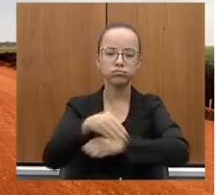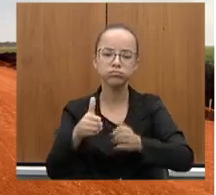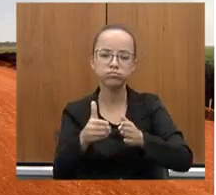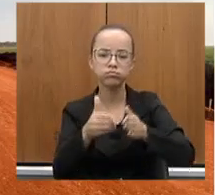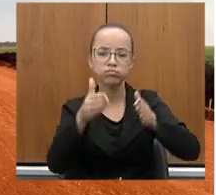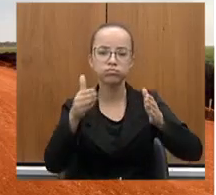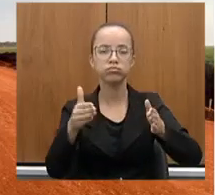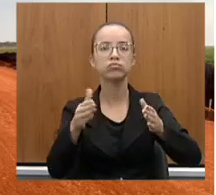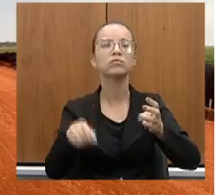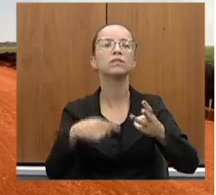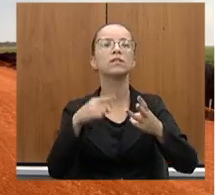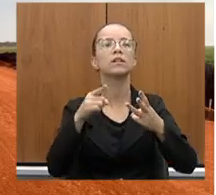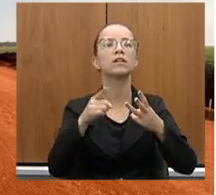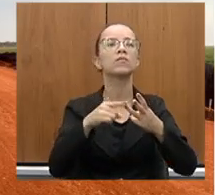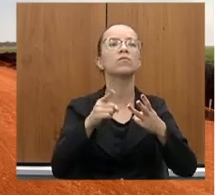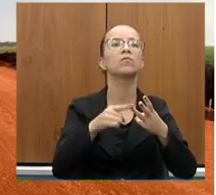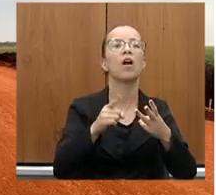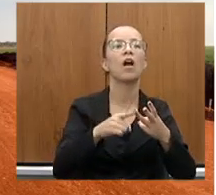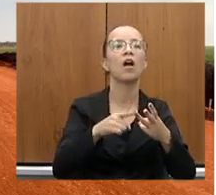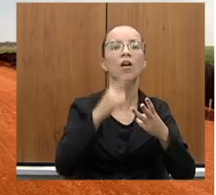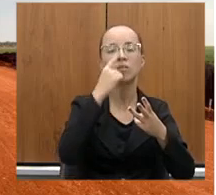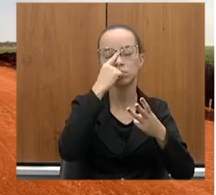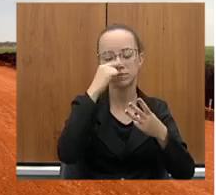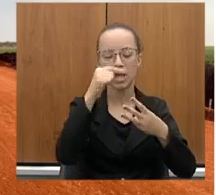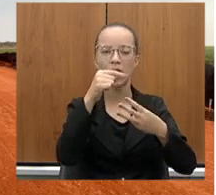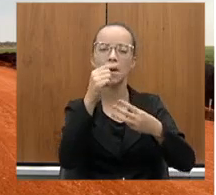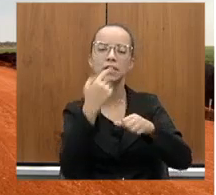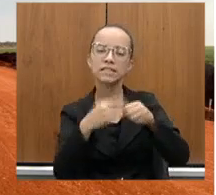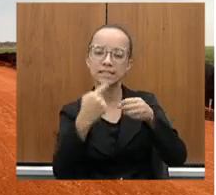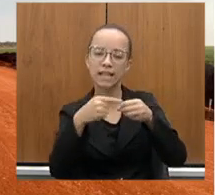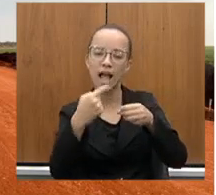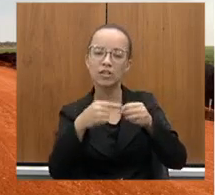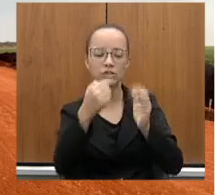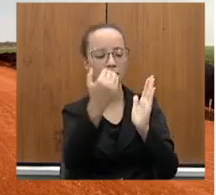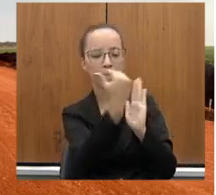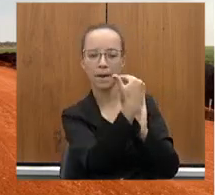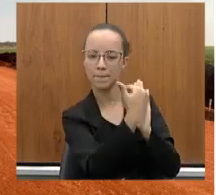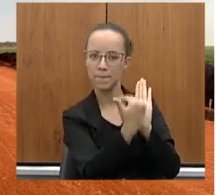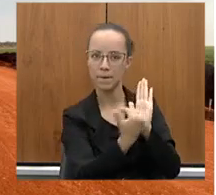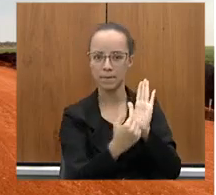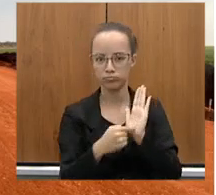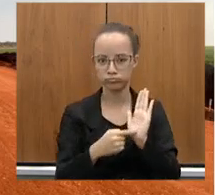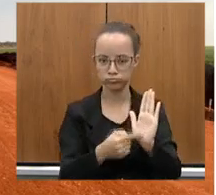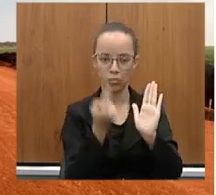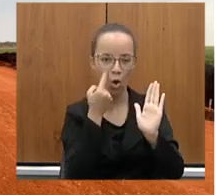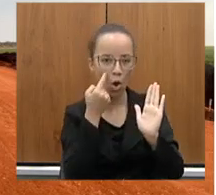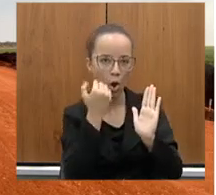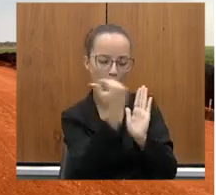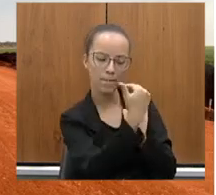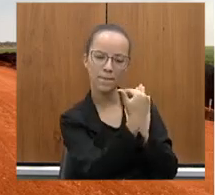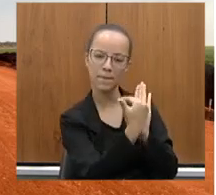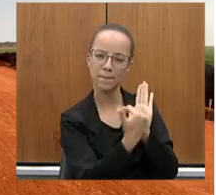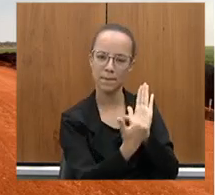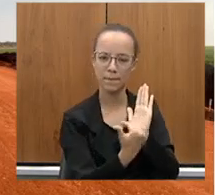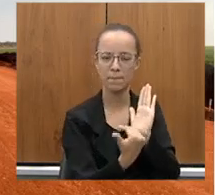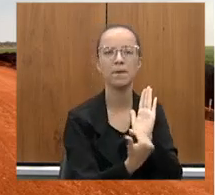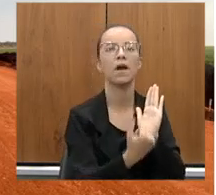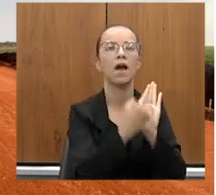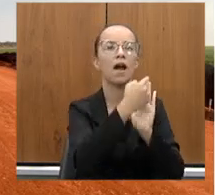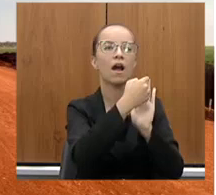Ribeiros, lá em Paracatu, Limeira do Oeste, o Presídio de Iturama, Canápolis, Lagoa Santa,